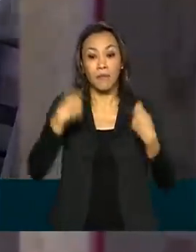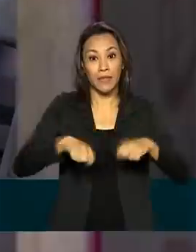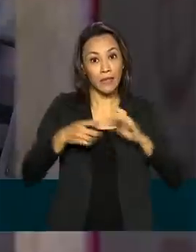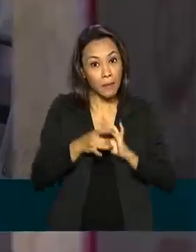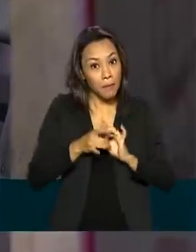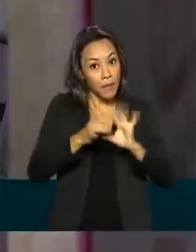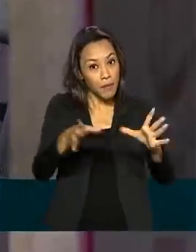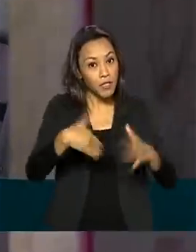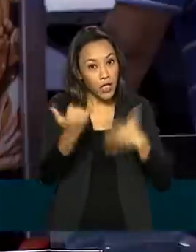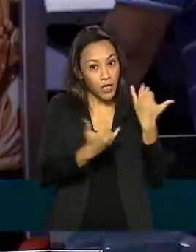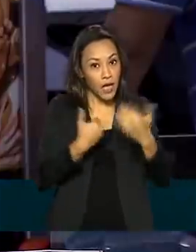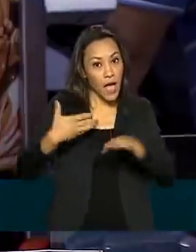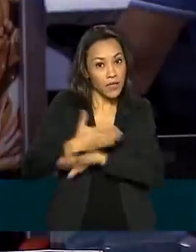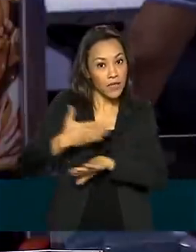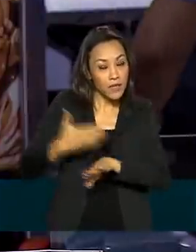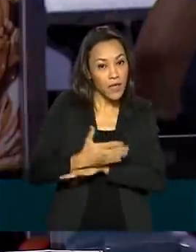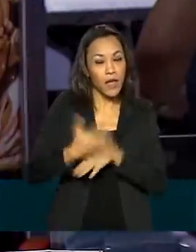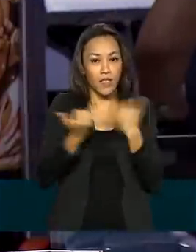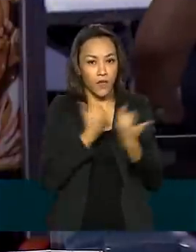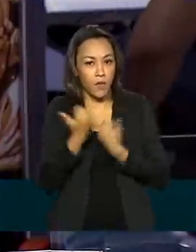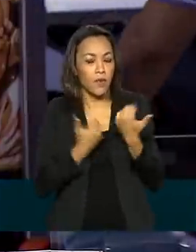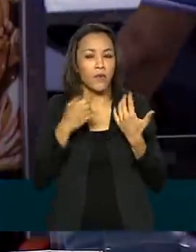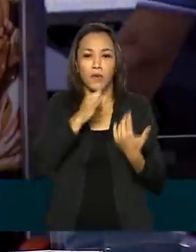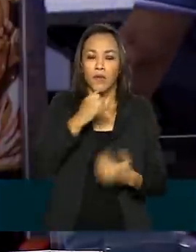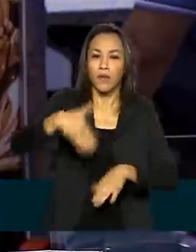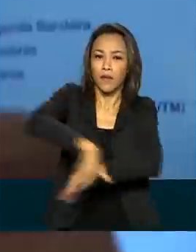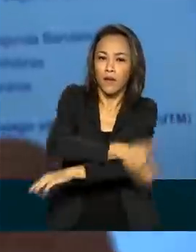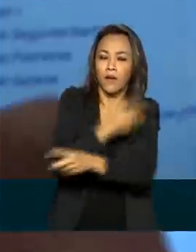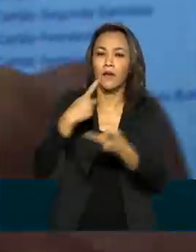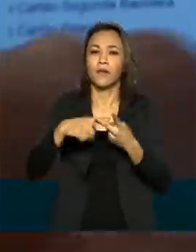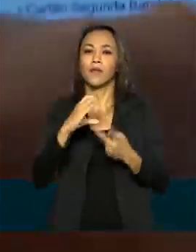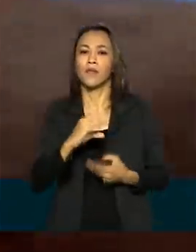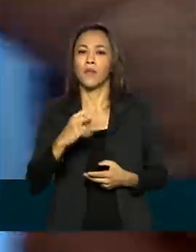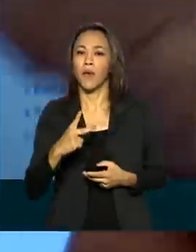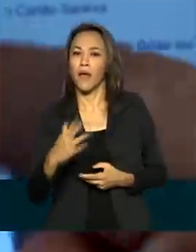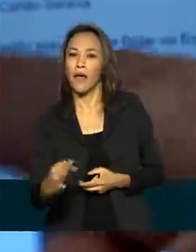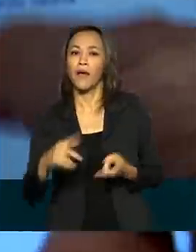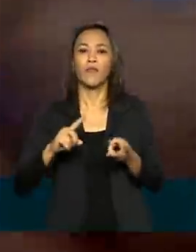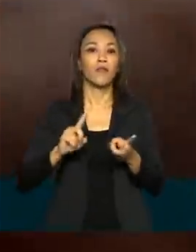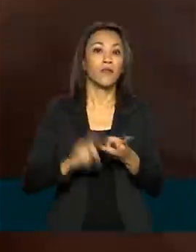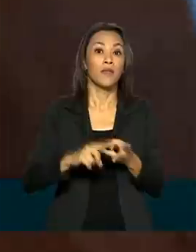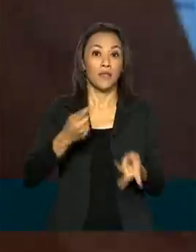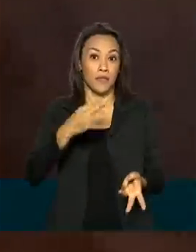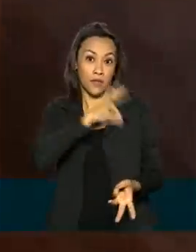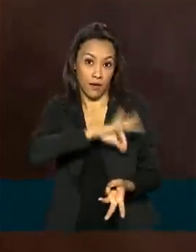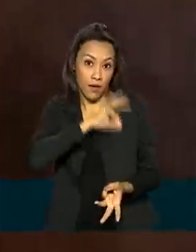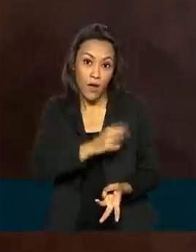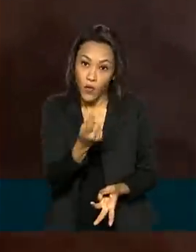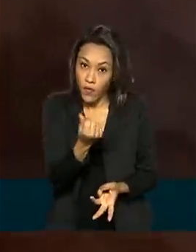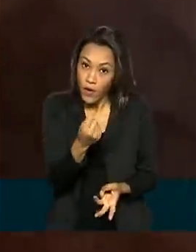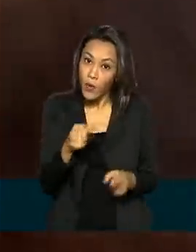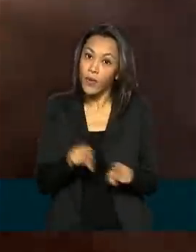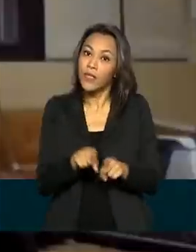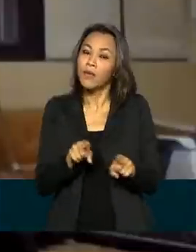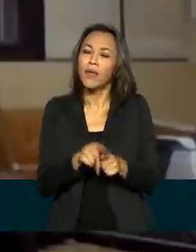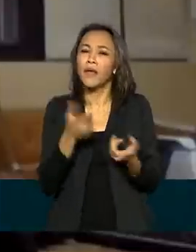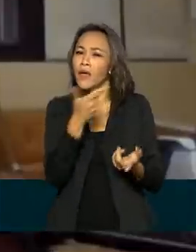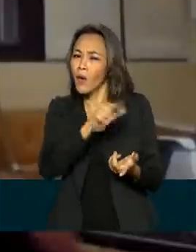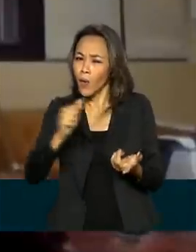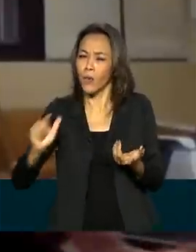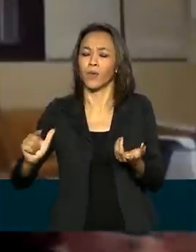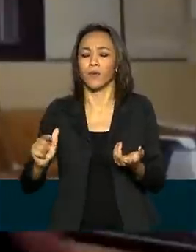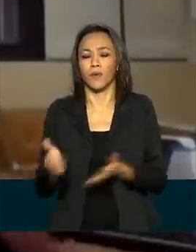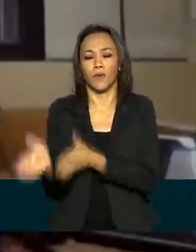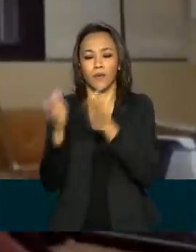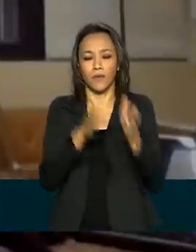seus dados pessoais, como endereço, CPF, valor de salário e comportamento financeiro a diferentes agentes financeiros. É uma